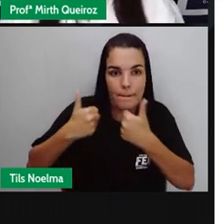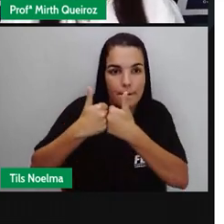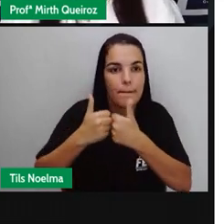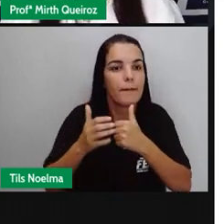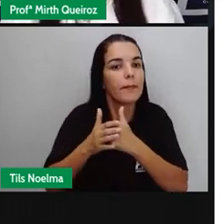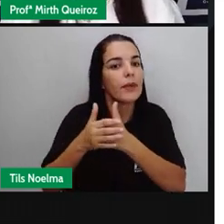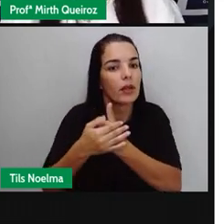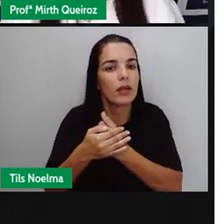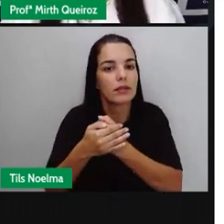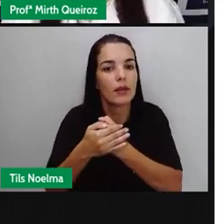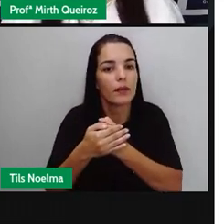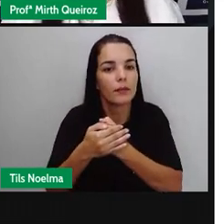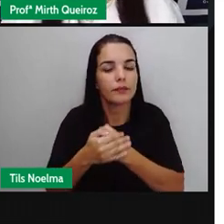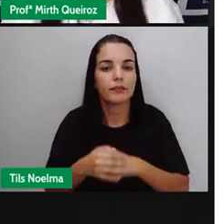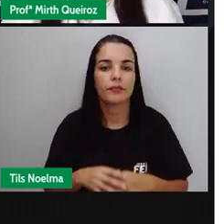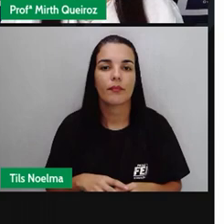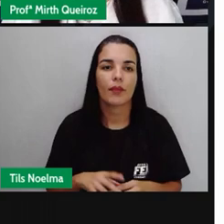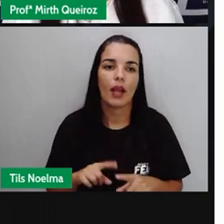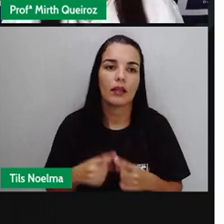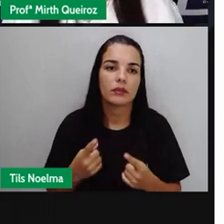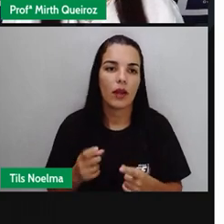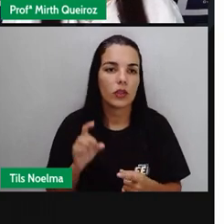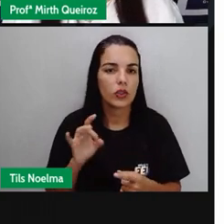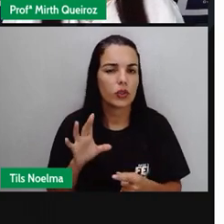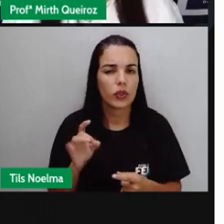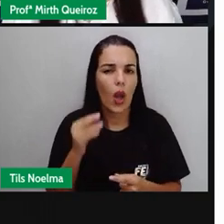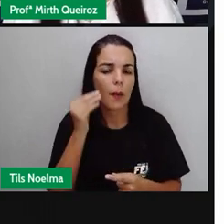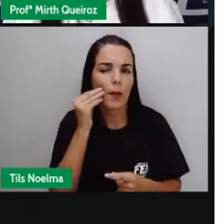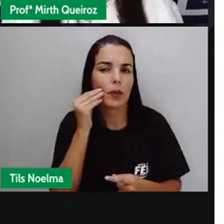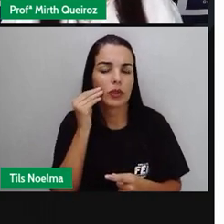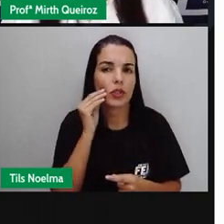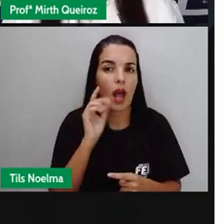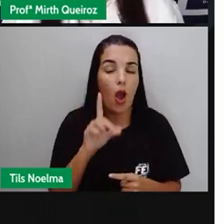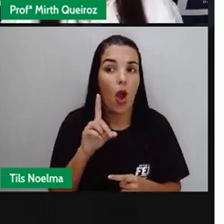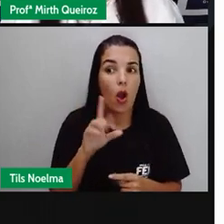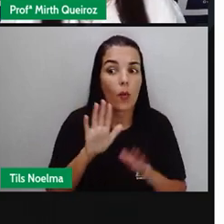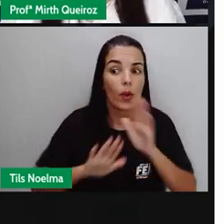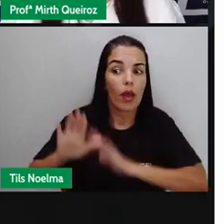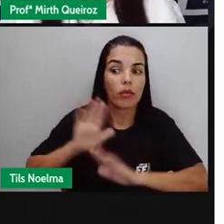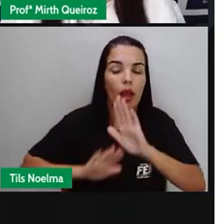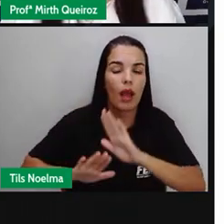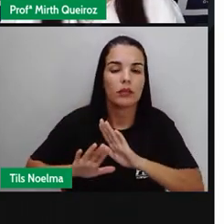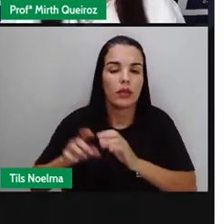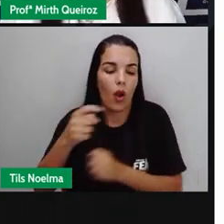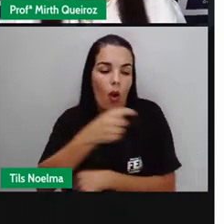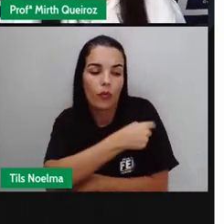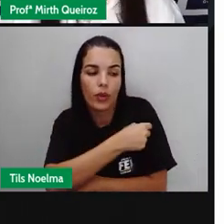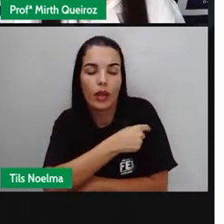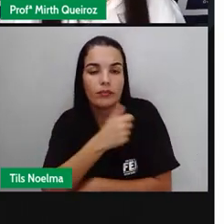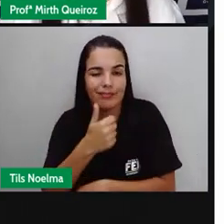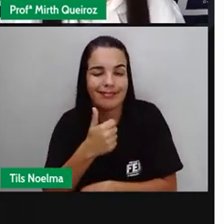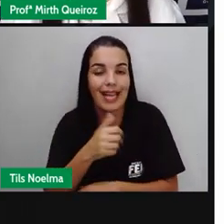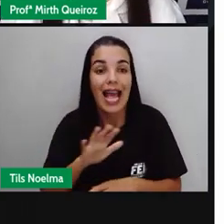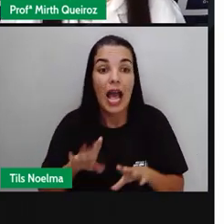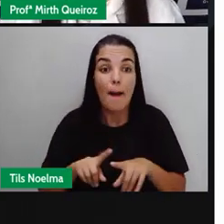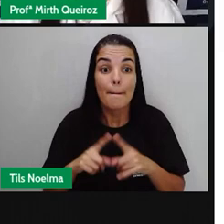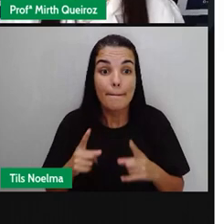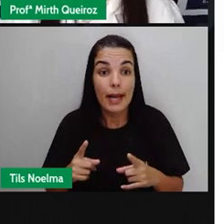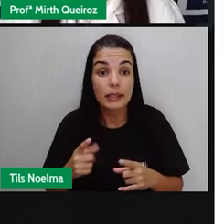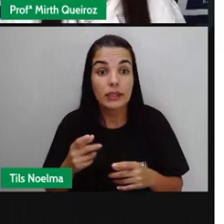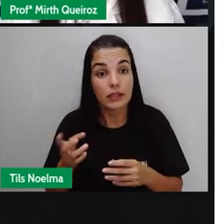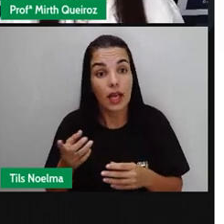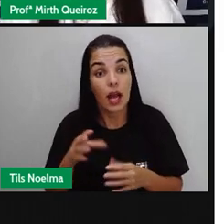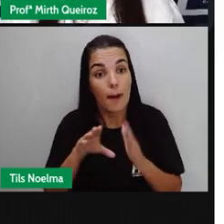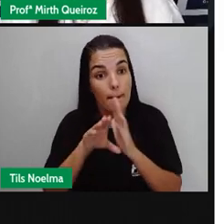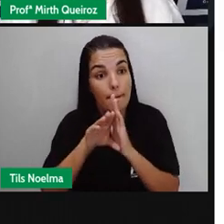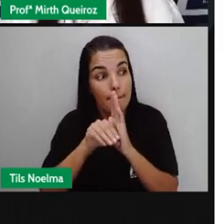forma de estímulo. Só ali, no caso, um vírus enfraquecido. Com as bactérias, pode acontecer